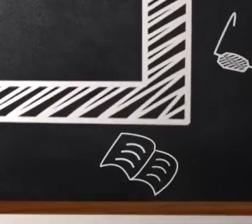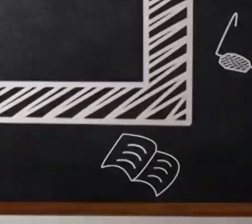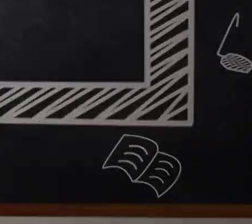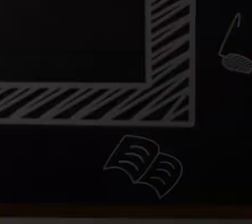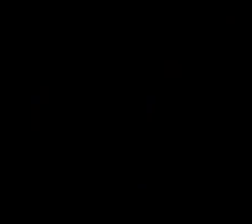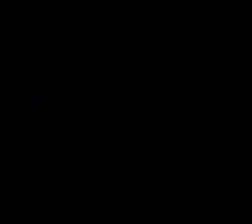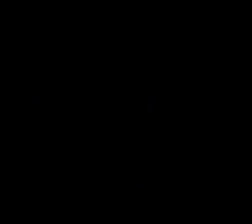Legenda